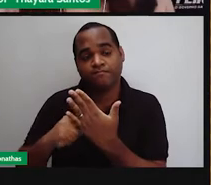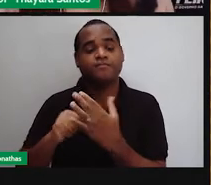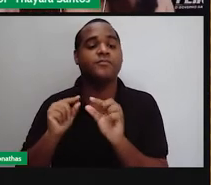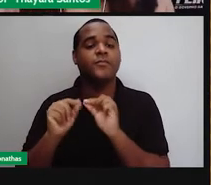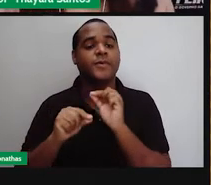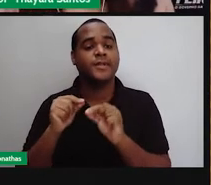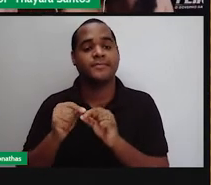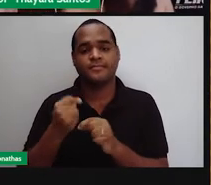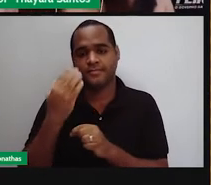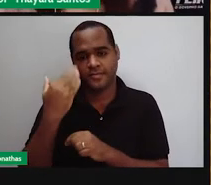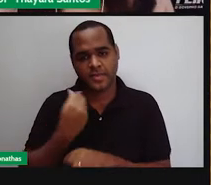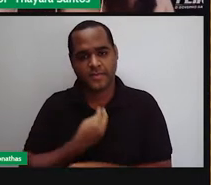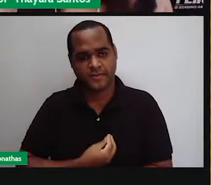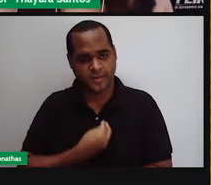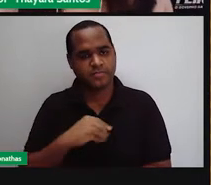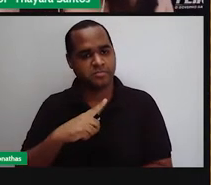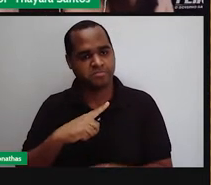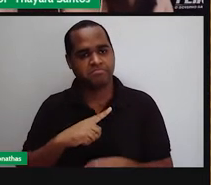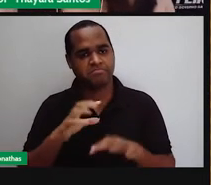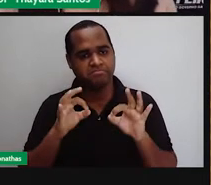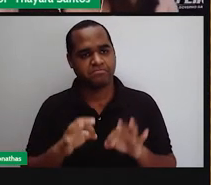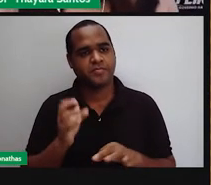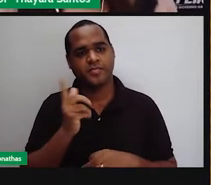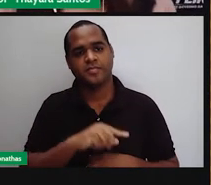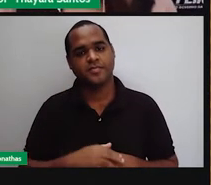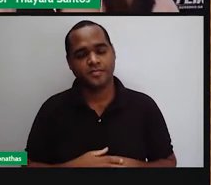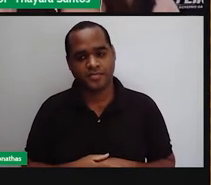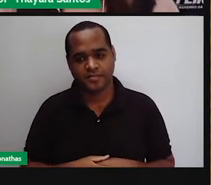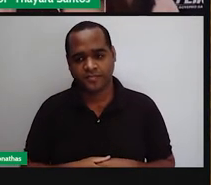garantir a nossa sobrevivência.